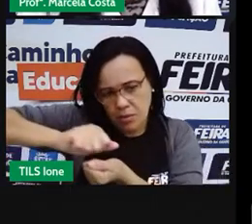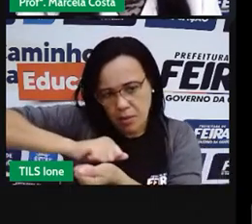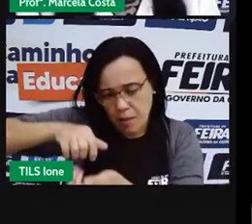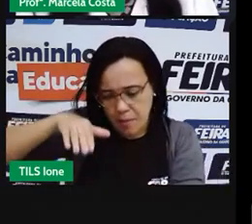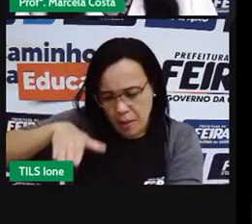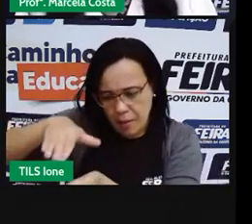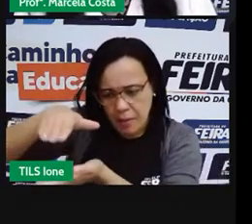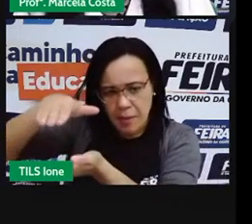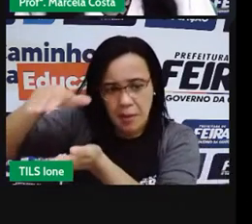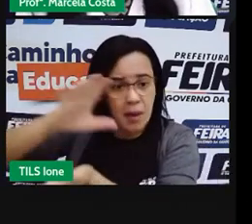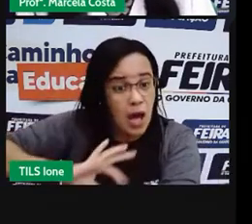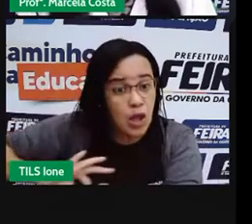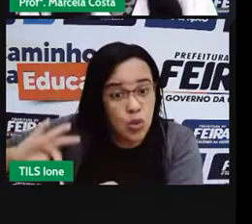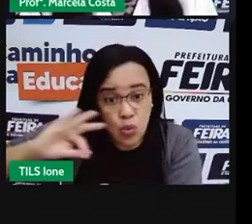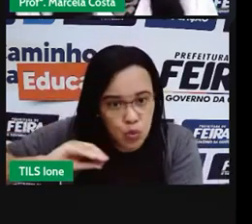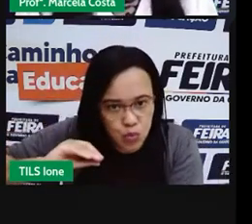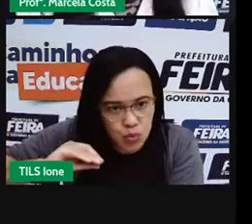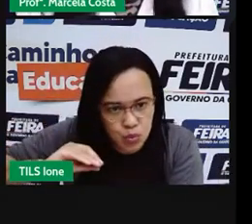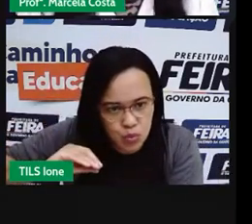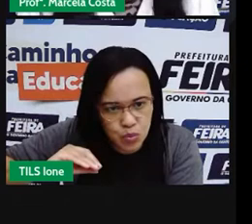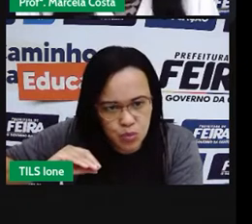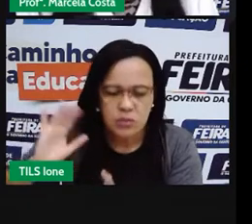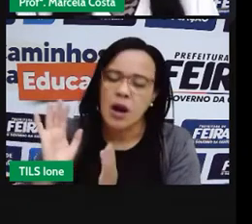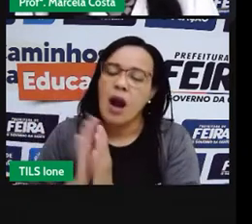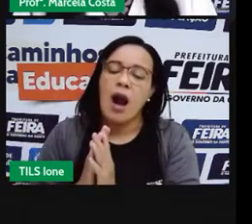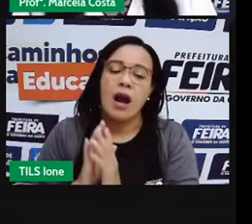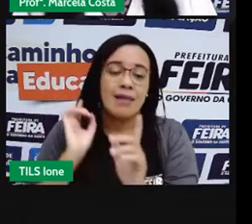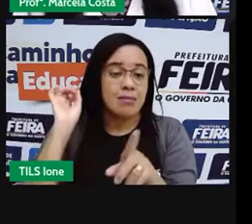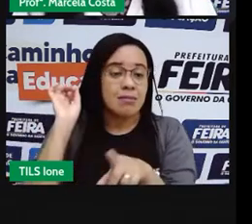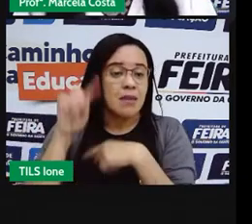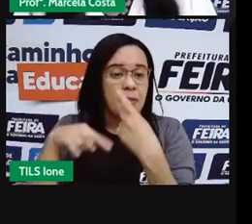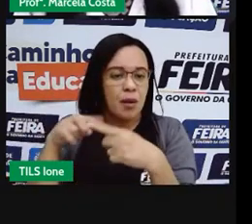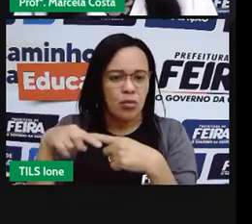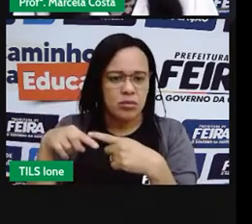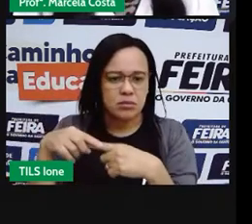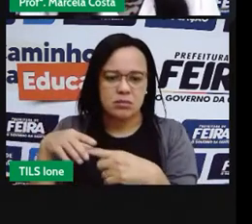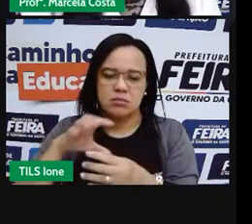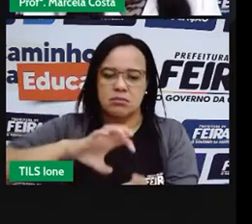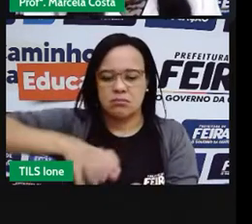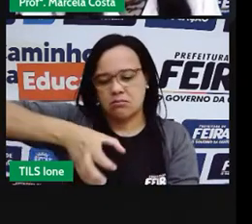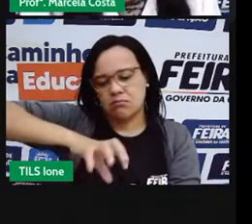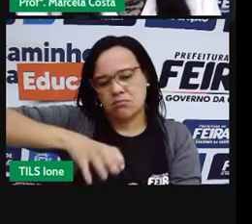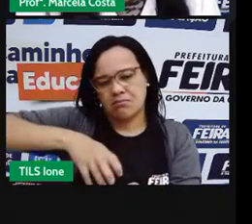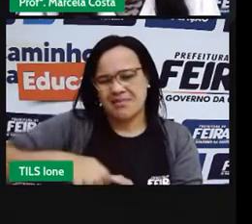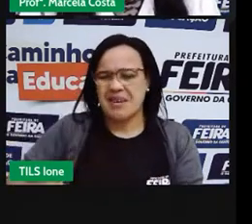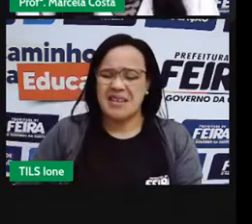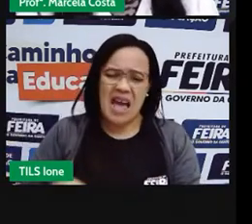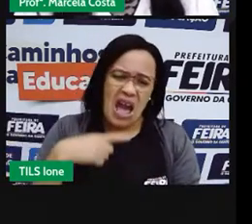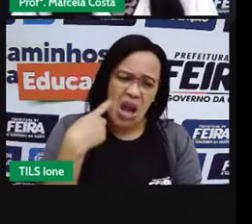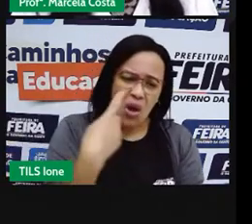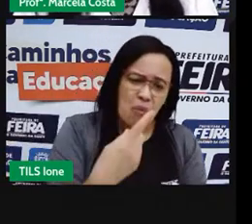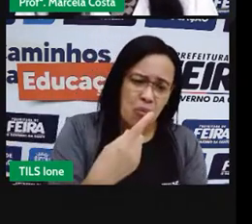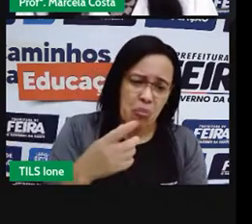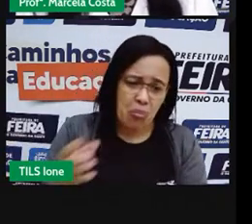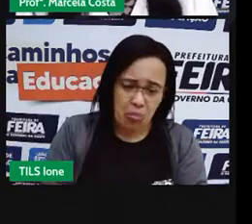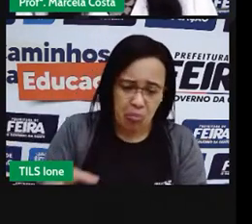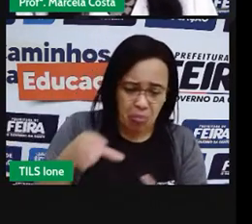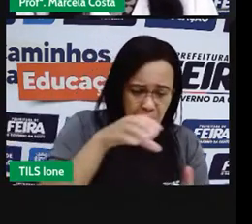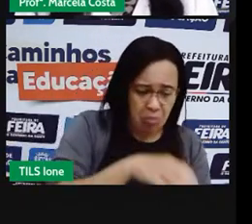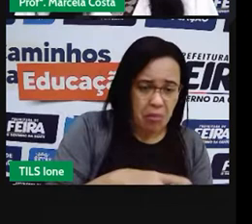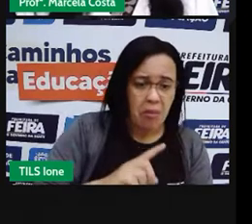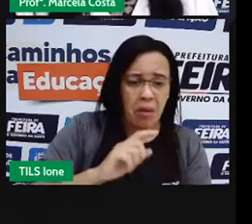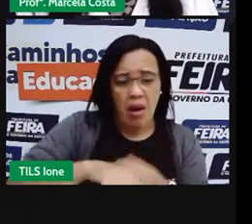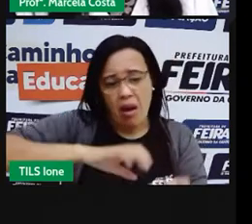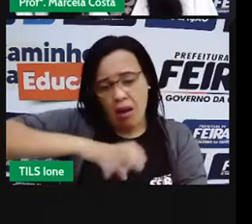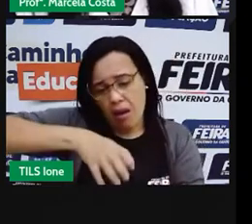Ao ver de passar o sabão uma de cada vez e deixar ali a torneira aberta derramando água